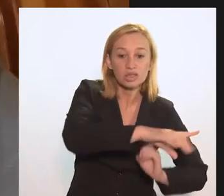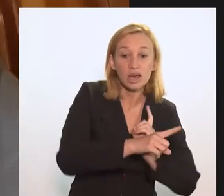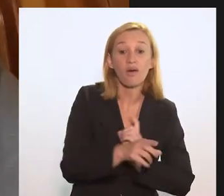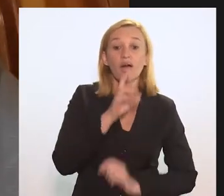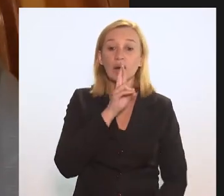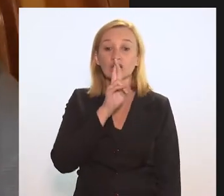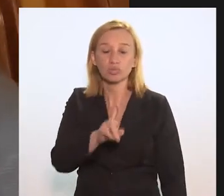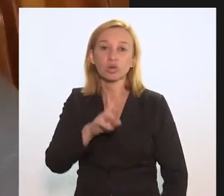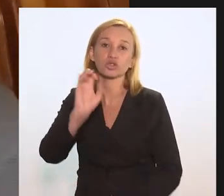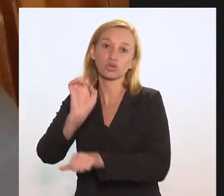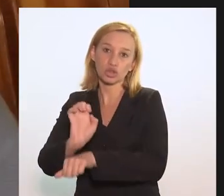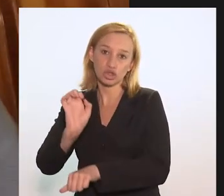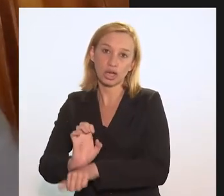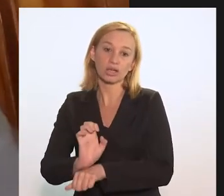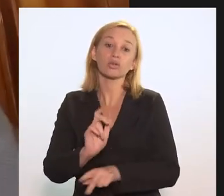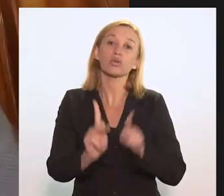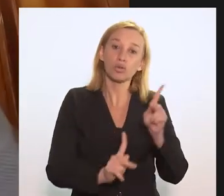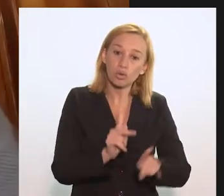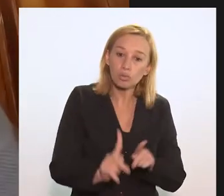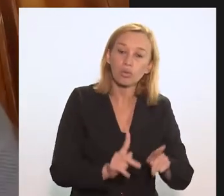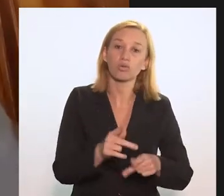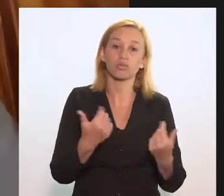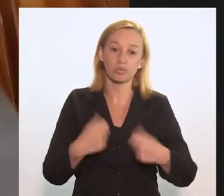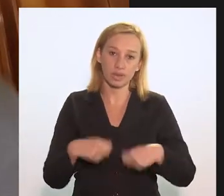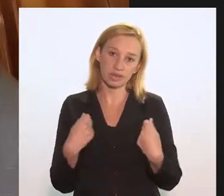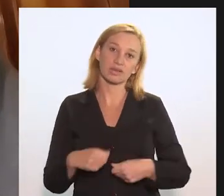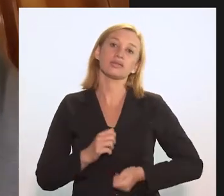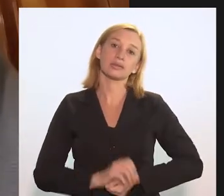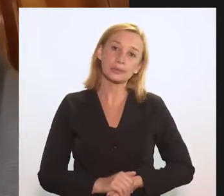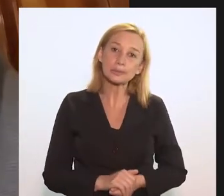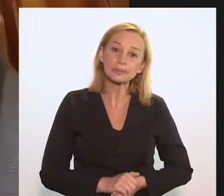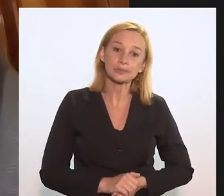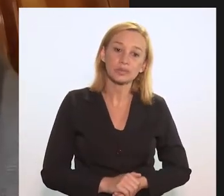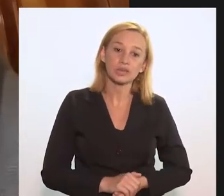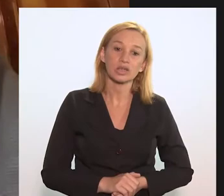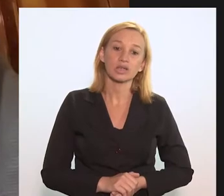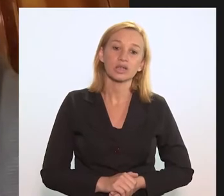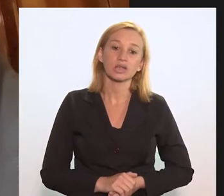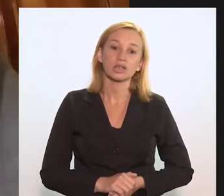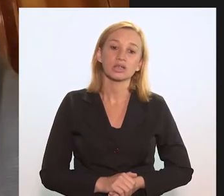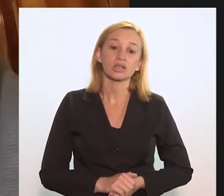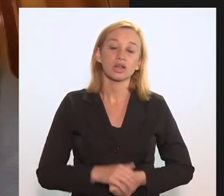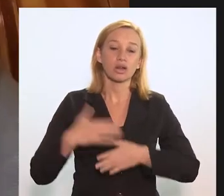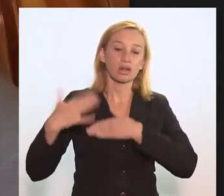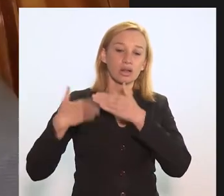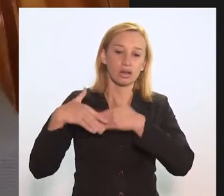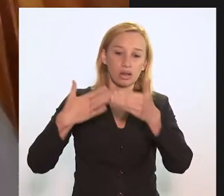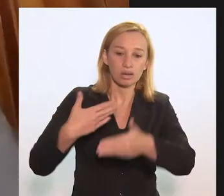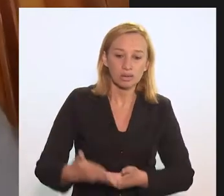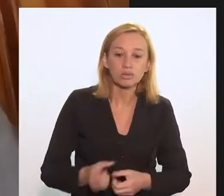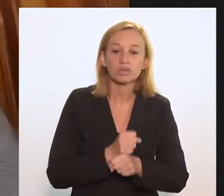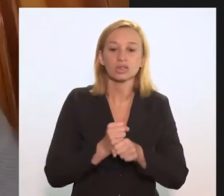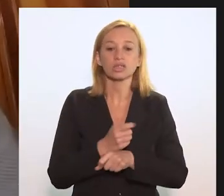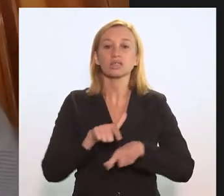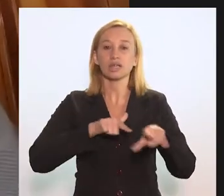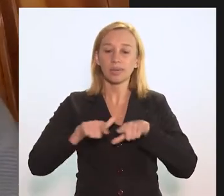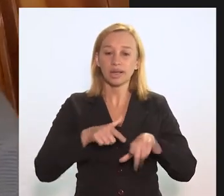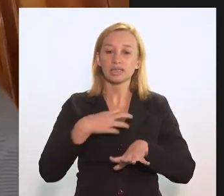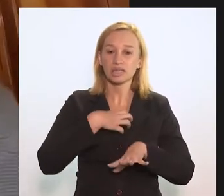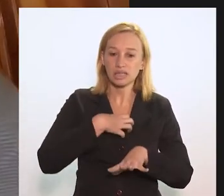acho que é a resposta que o Estado, que a população do Estado precisa e que, ao longo desses anos, vem